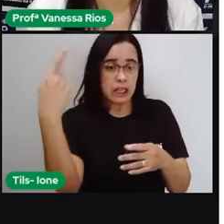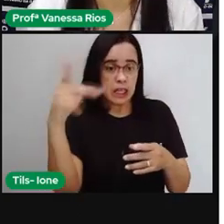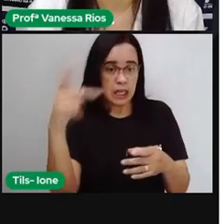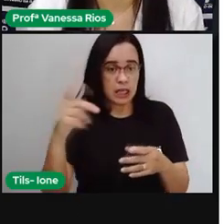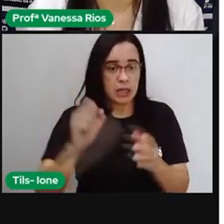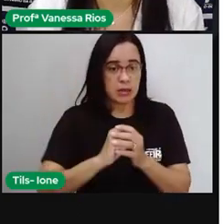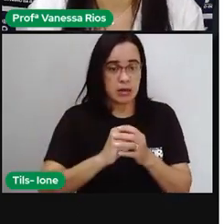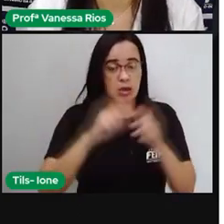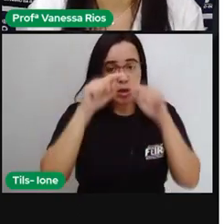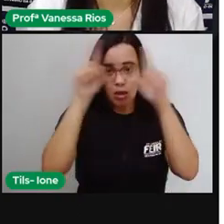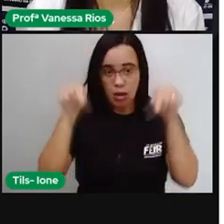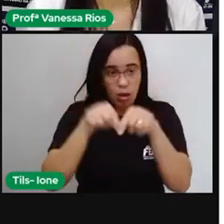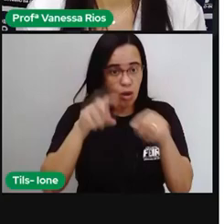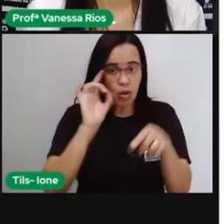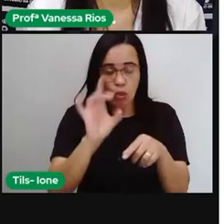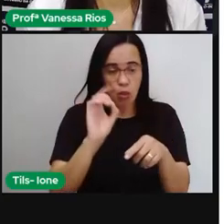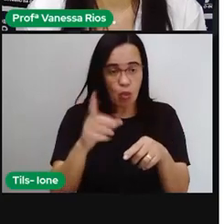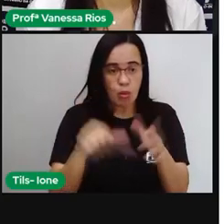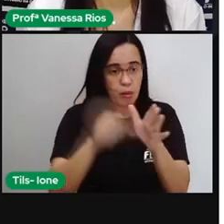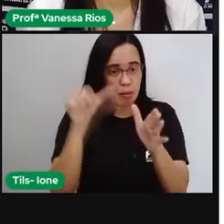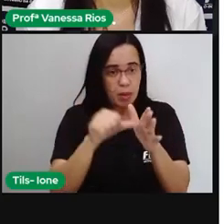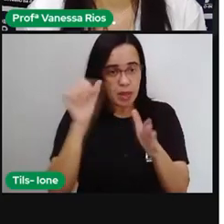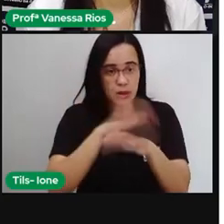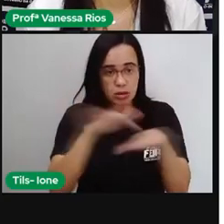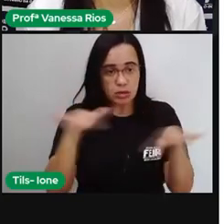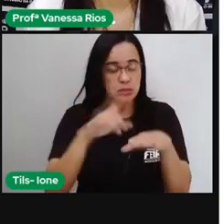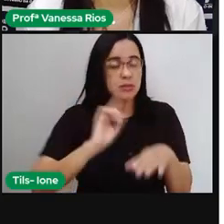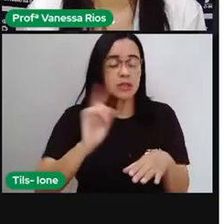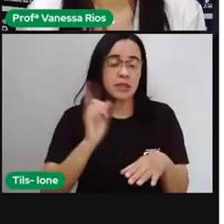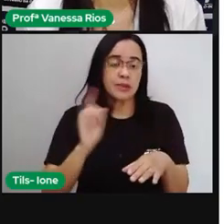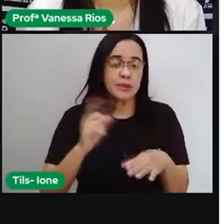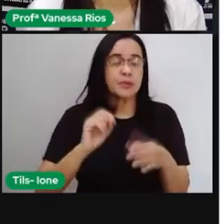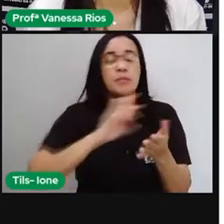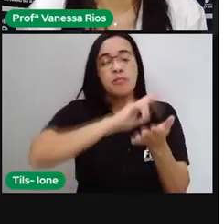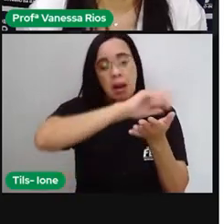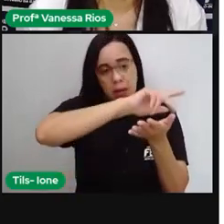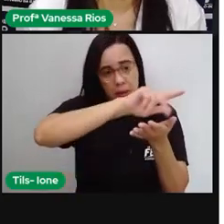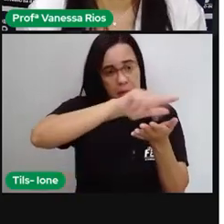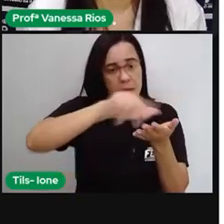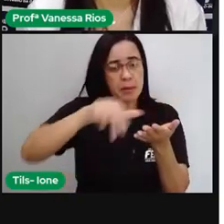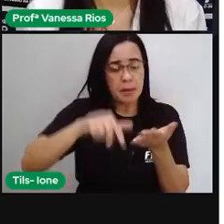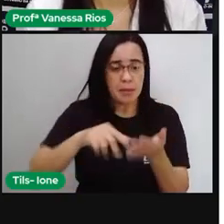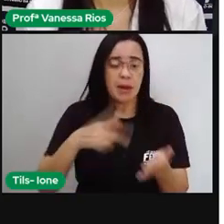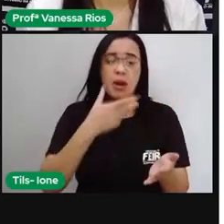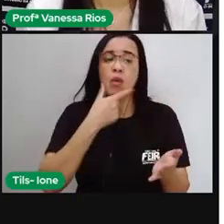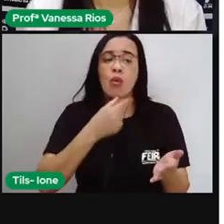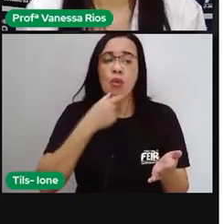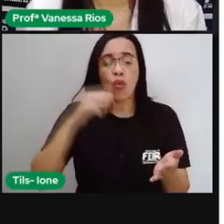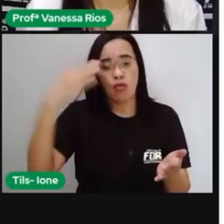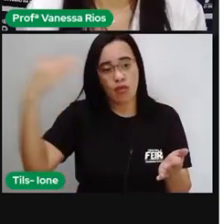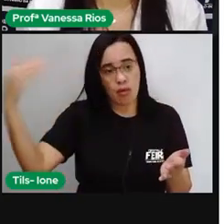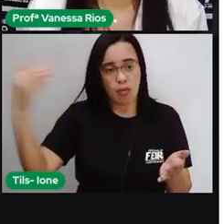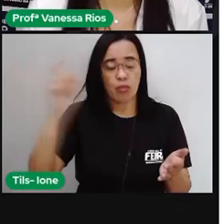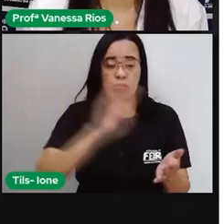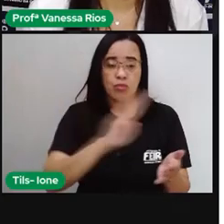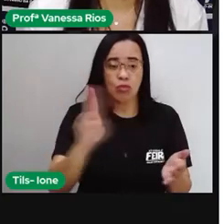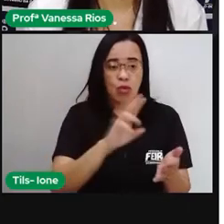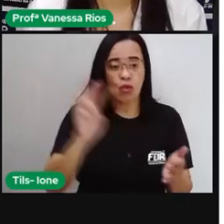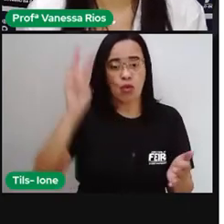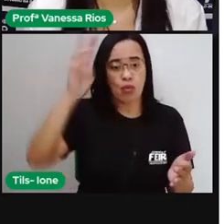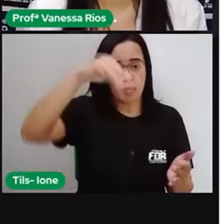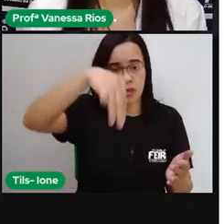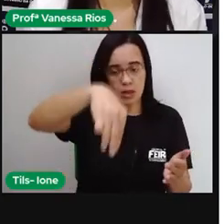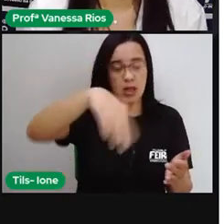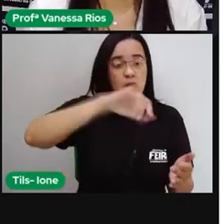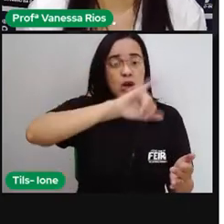primeira obra que a Pró mostrou, mas entender que as obras de Miró, em sua grandeza, né,